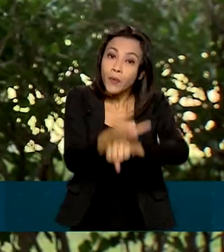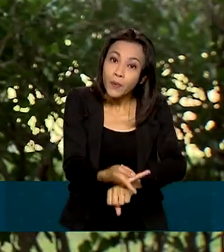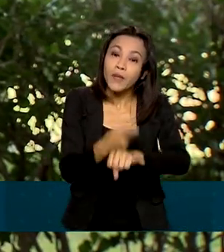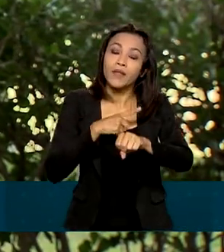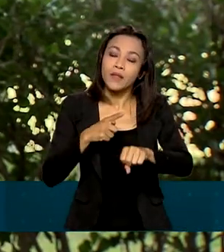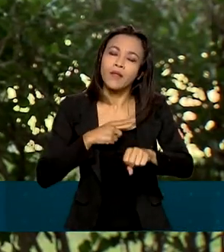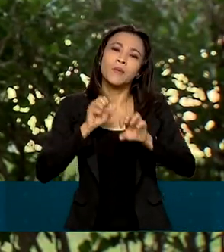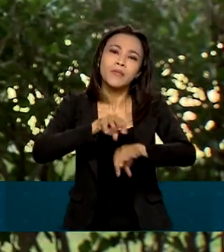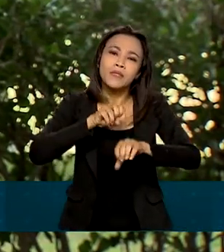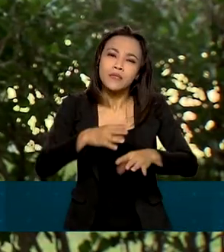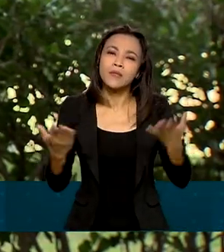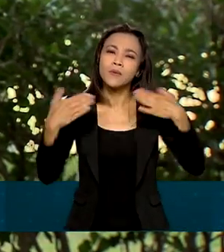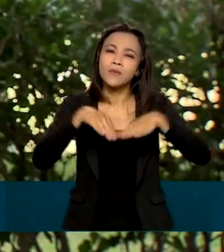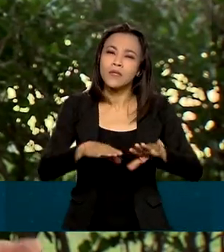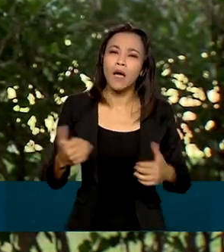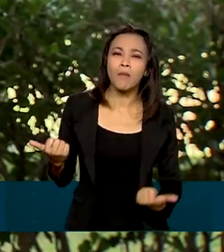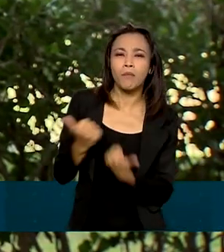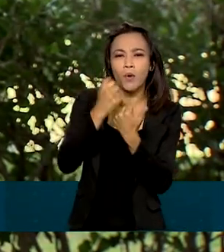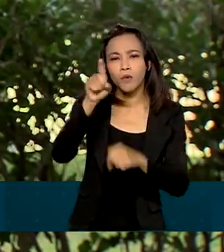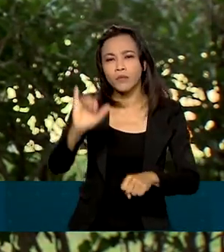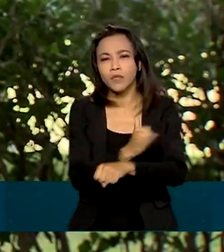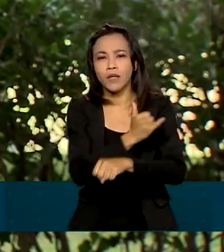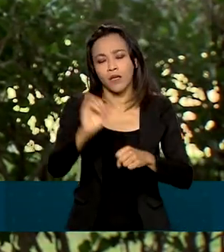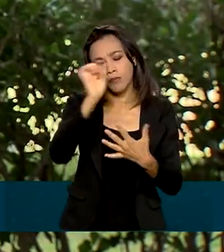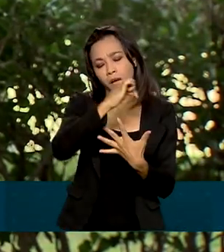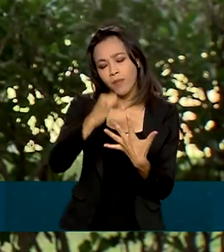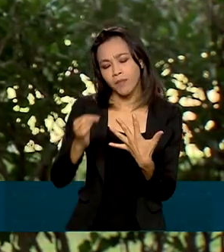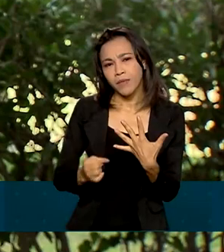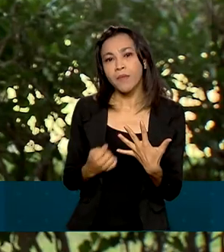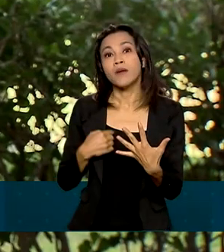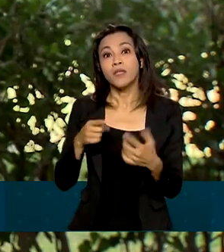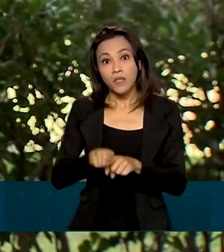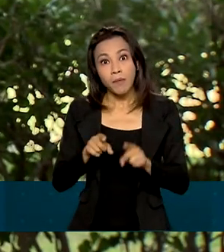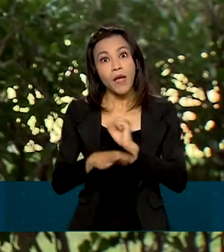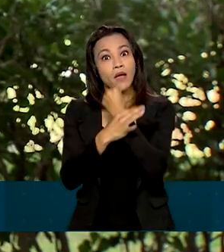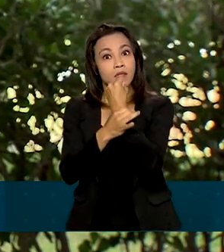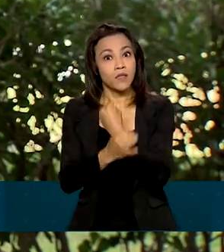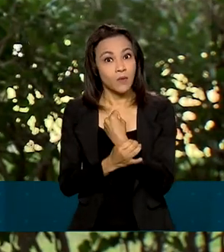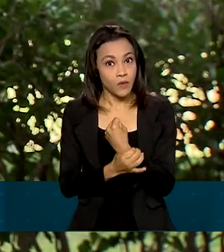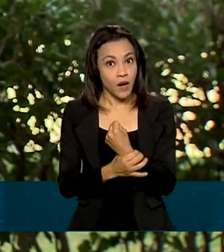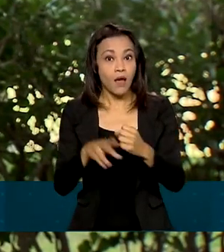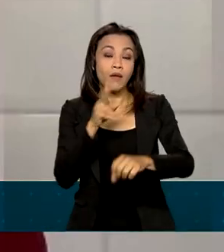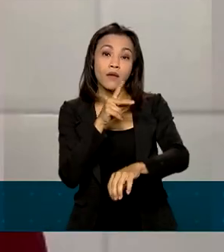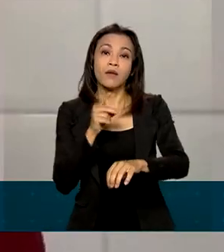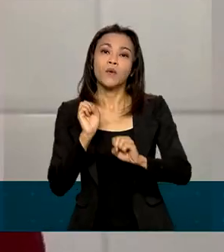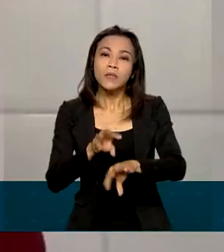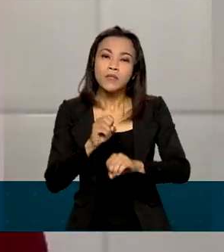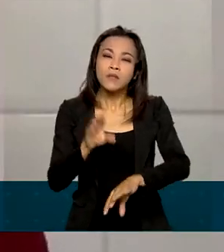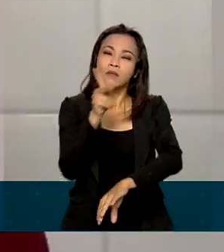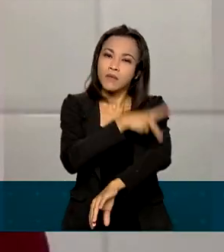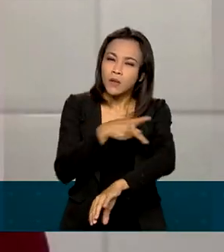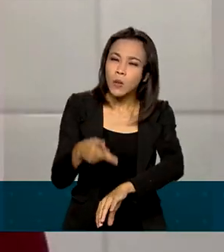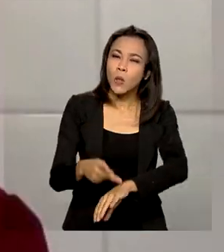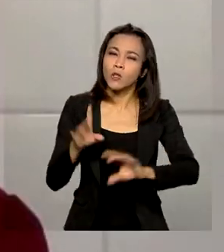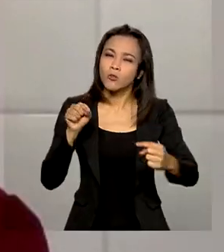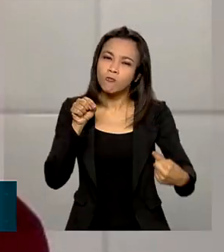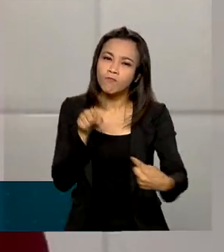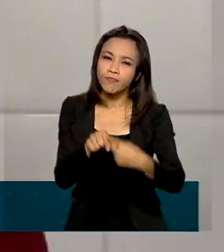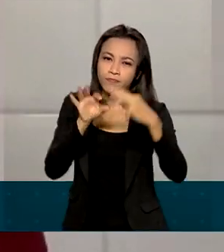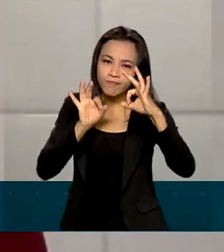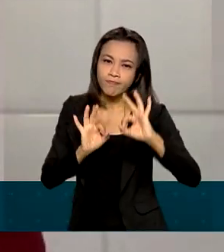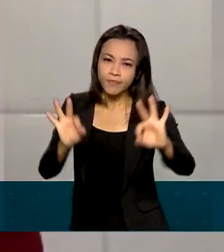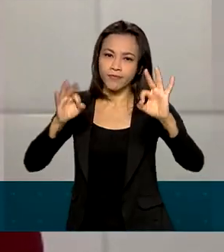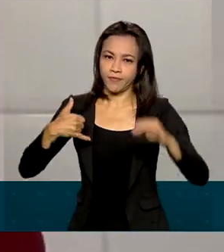meio de aporte financeiro para equipar as escolas e garantir recursos didáticos e pedagógicos. Nós temos um programa de formação de